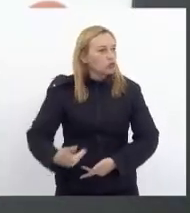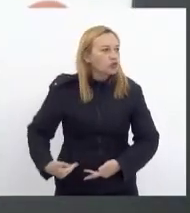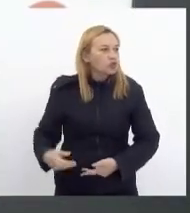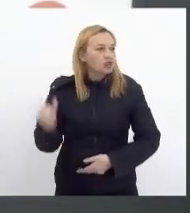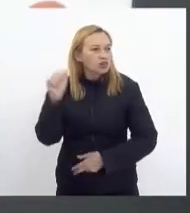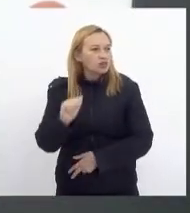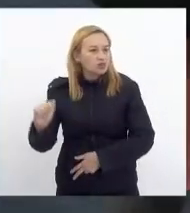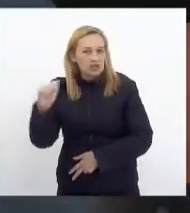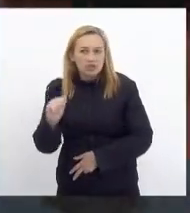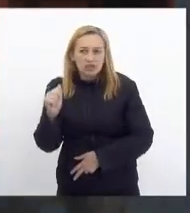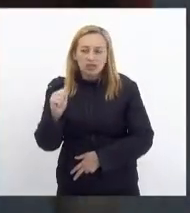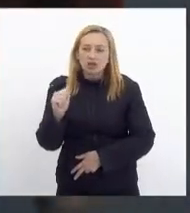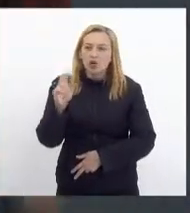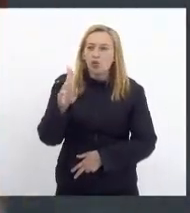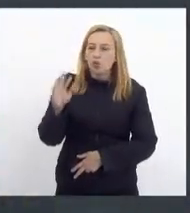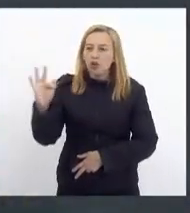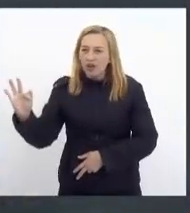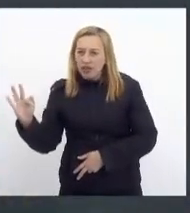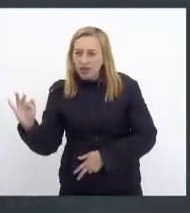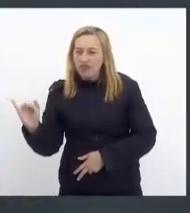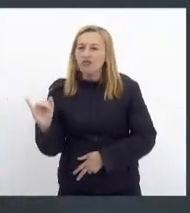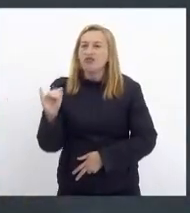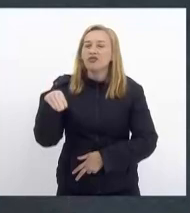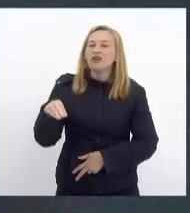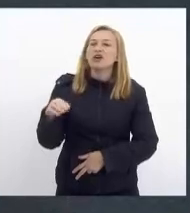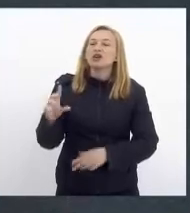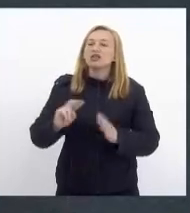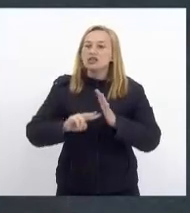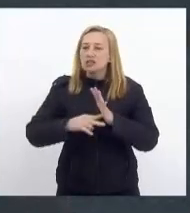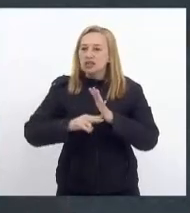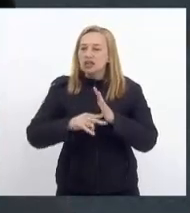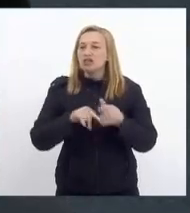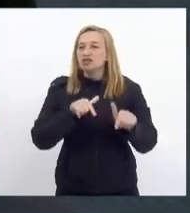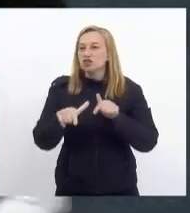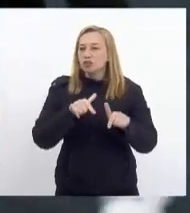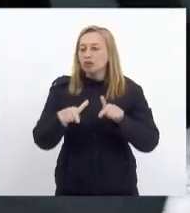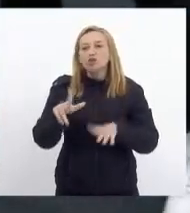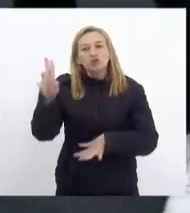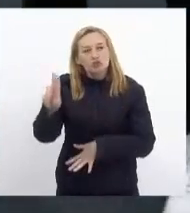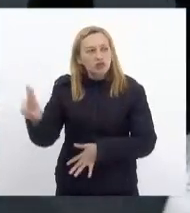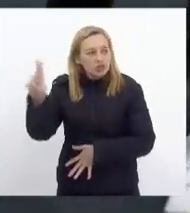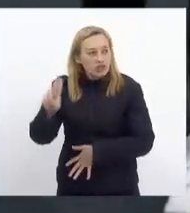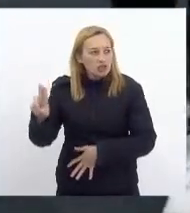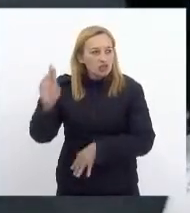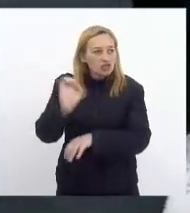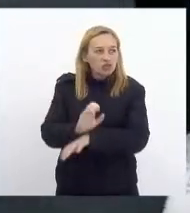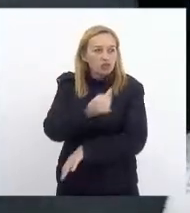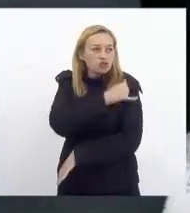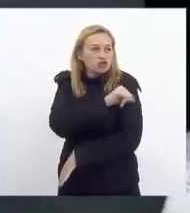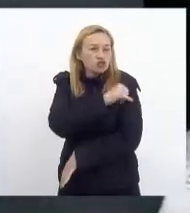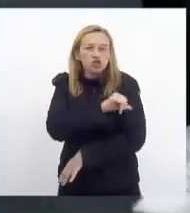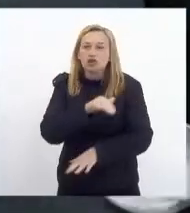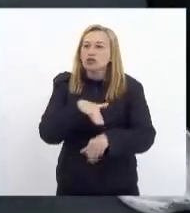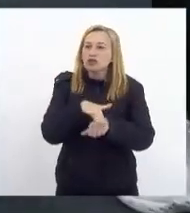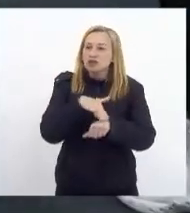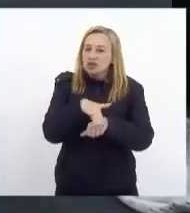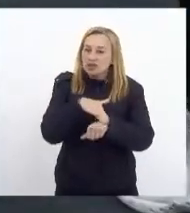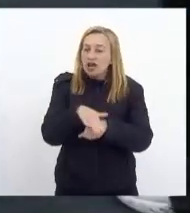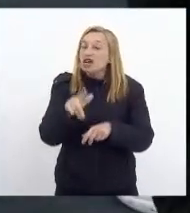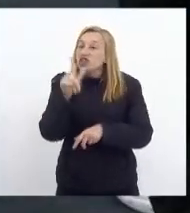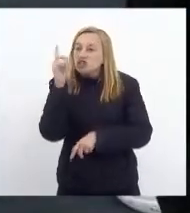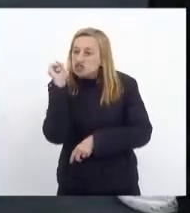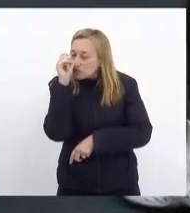Associação de Docentes da UENF, que o Sindicato dos Trabalhadores das Universidades Estaduais do Rio de Janeiro tem tratado, que é a da